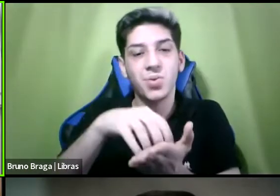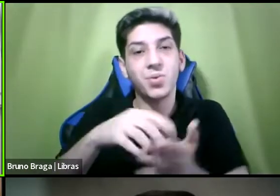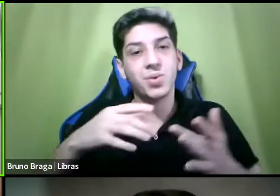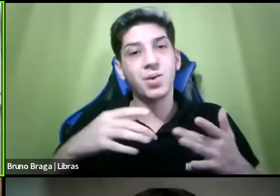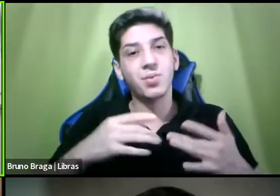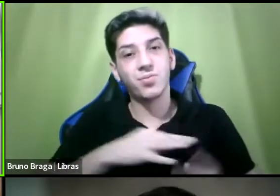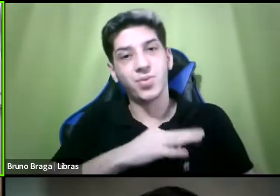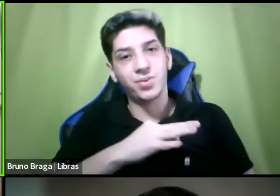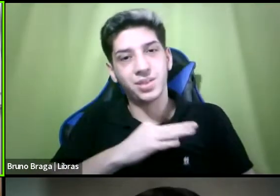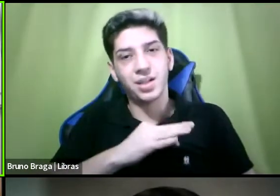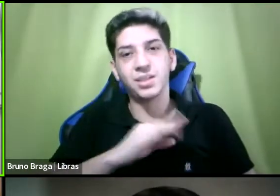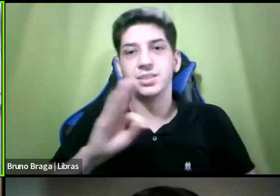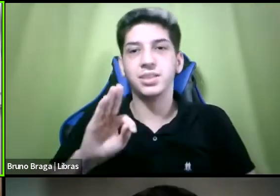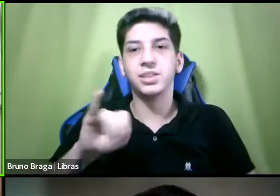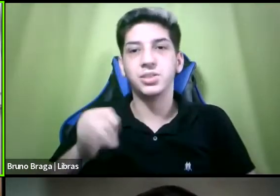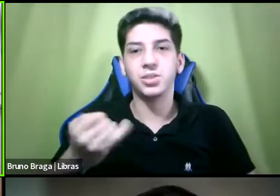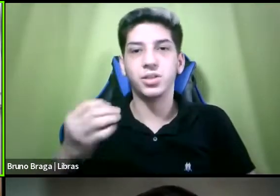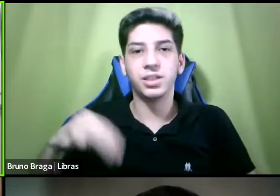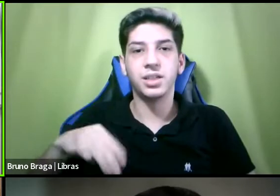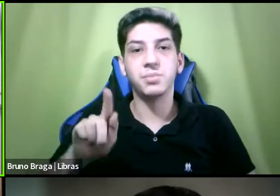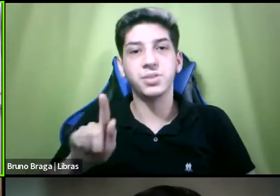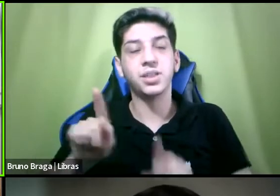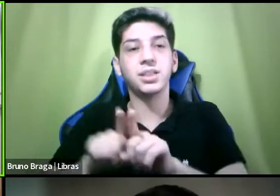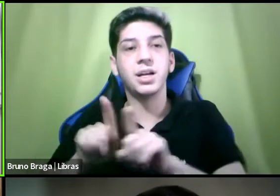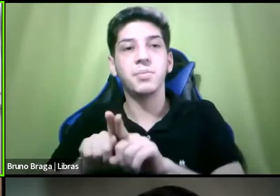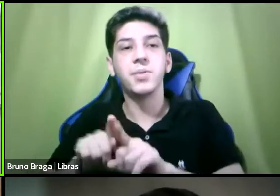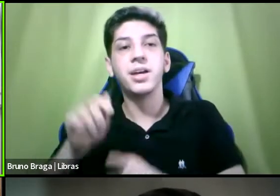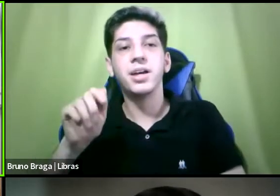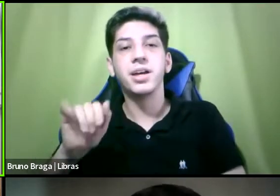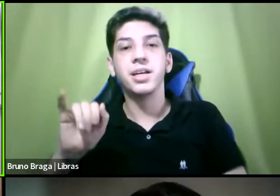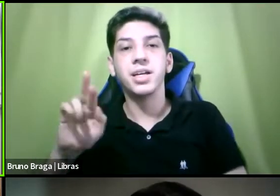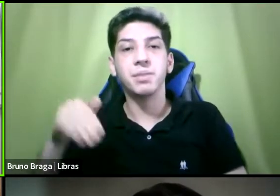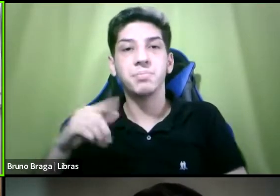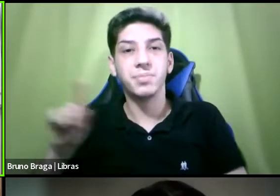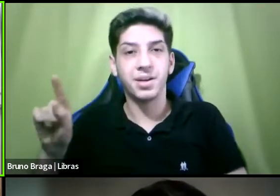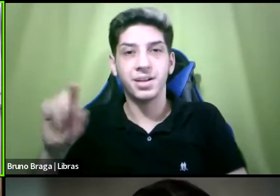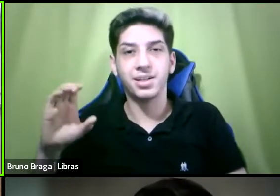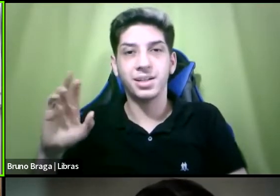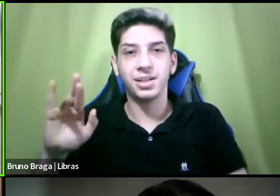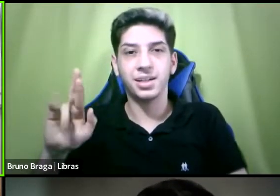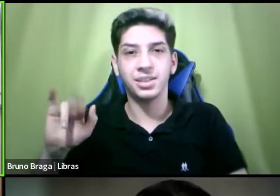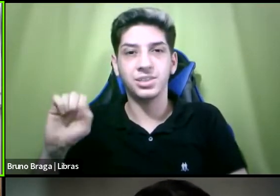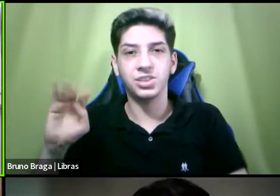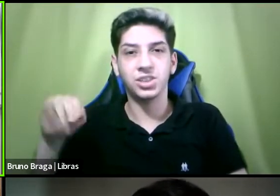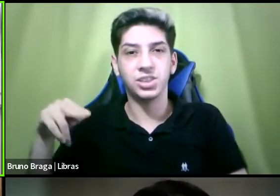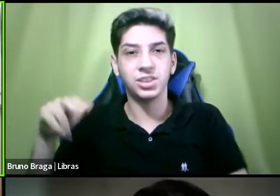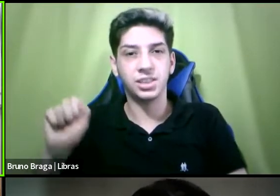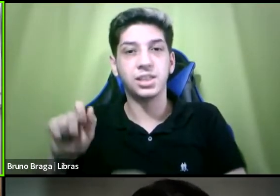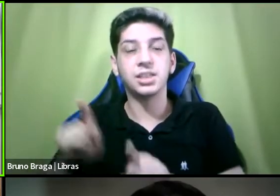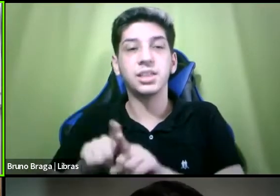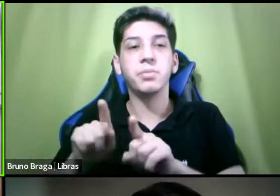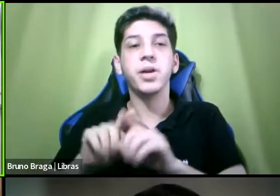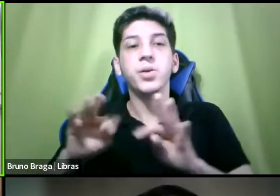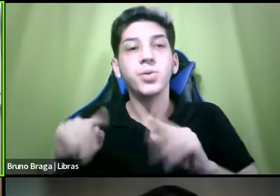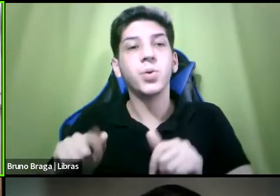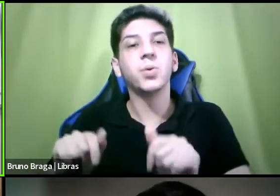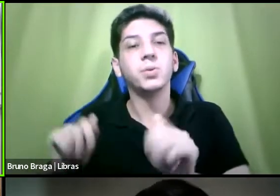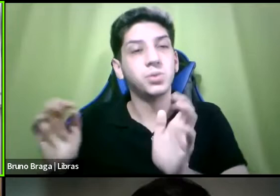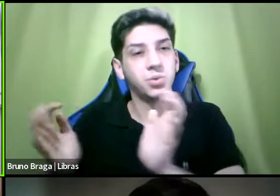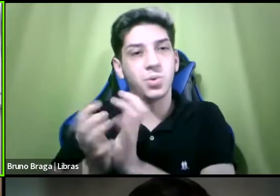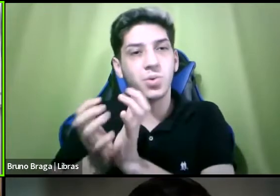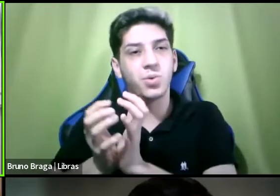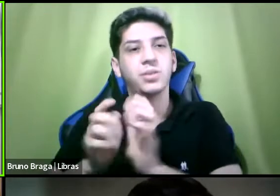TJMG para a irmã Cristina Bovi para todos do coletivo Rua do Respeito para todos que integraram